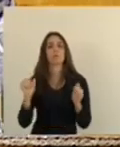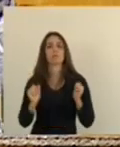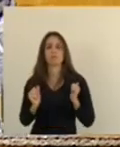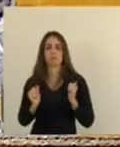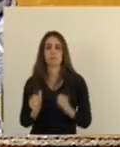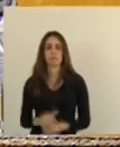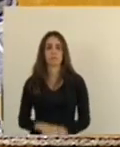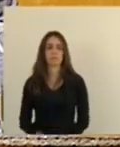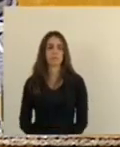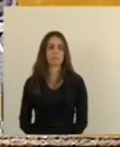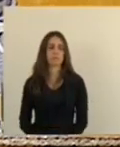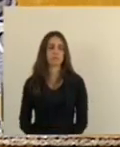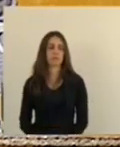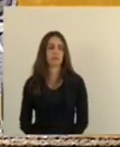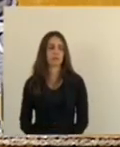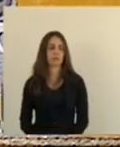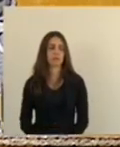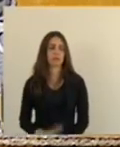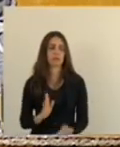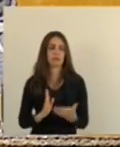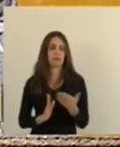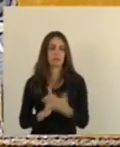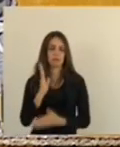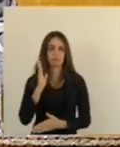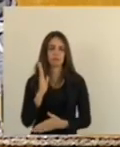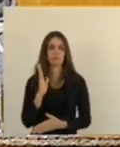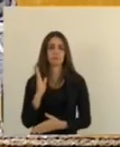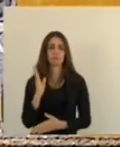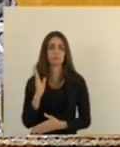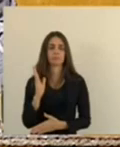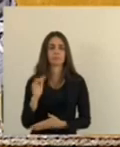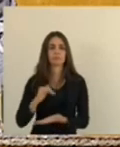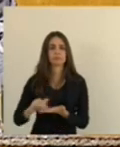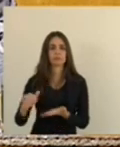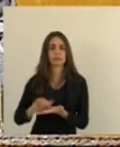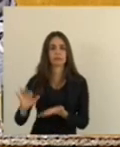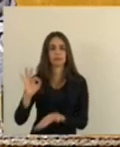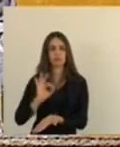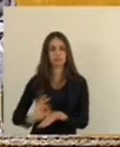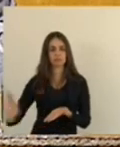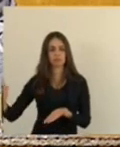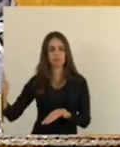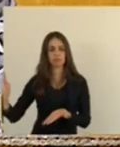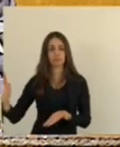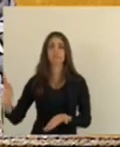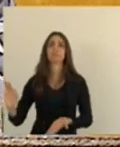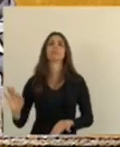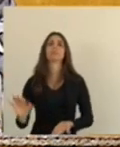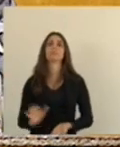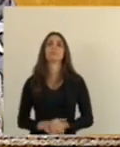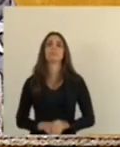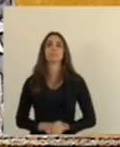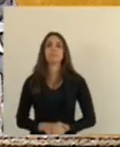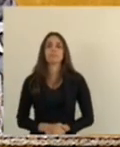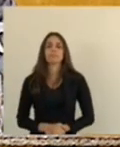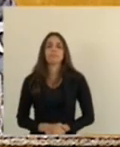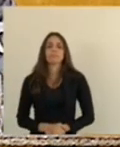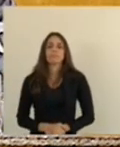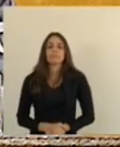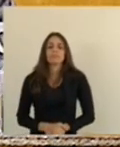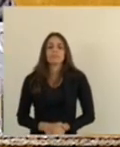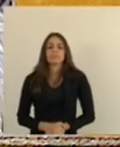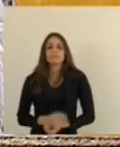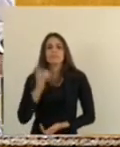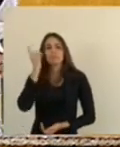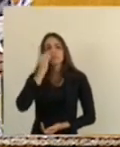Só Fica aprovado A secretaria para extração dos autógrafos Deputado